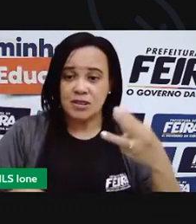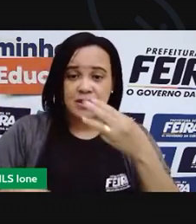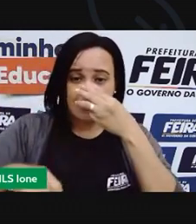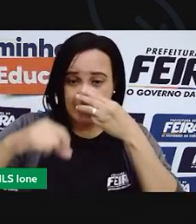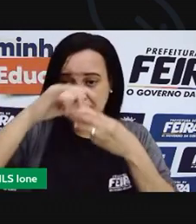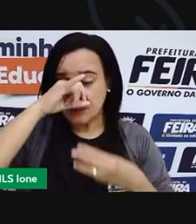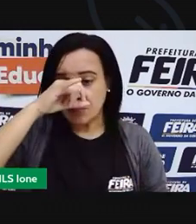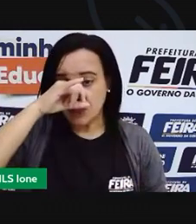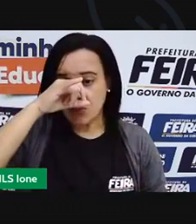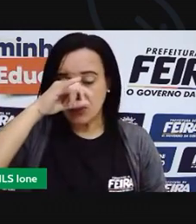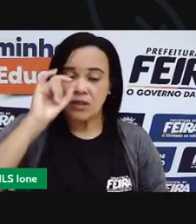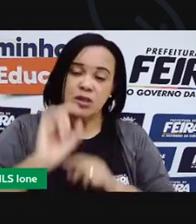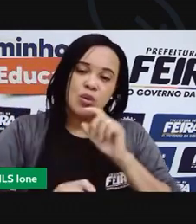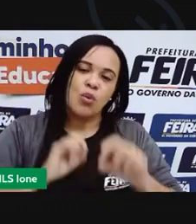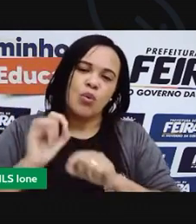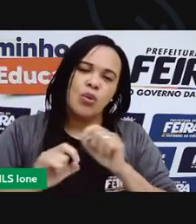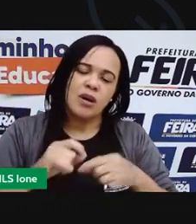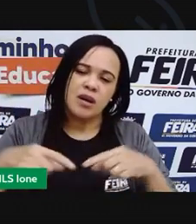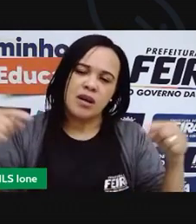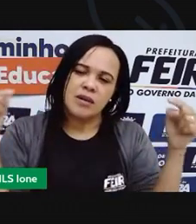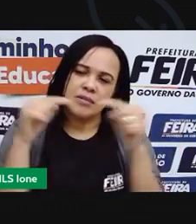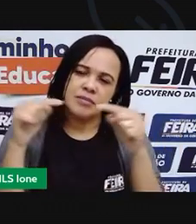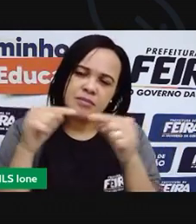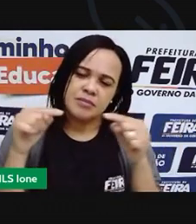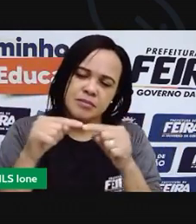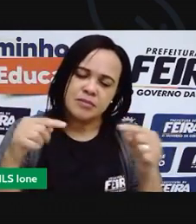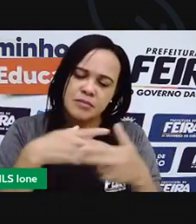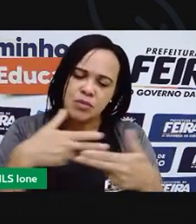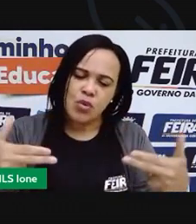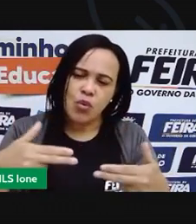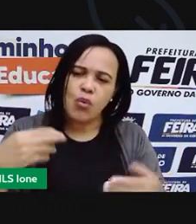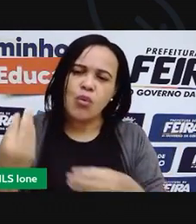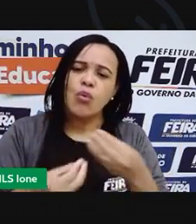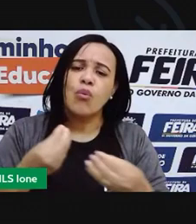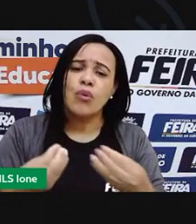chamar de objetos metafóricos. O que é isso?